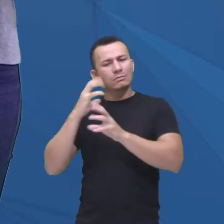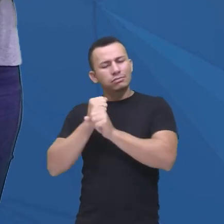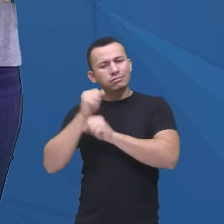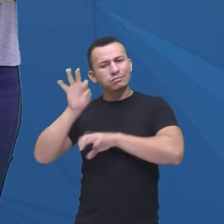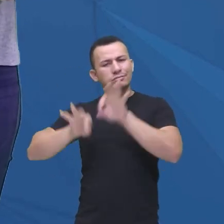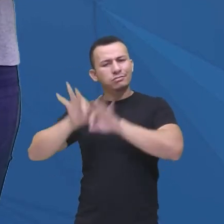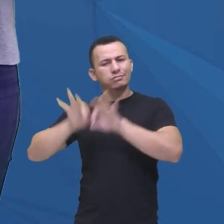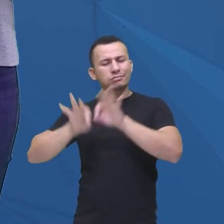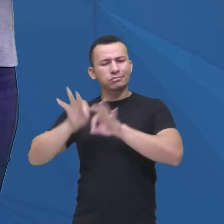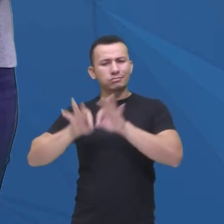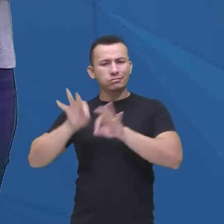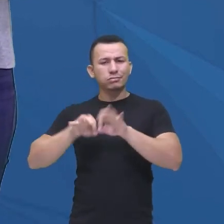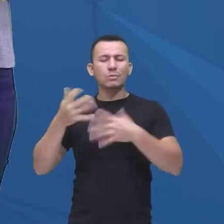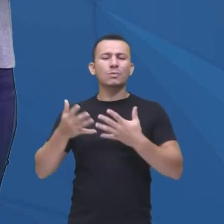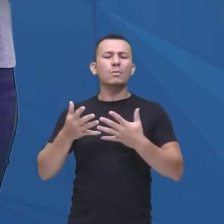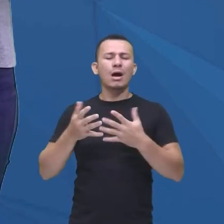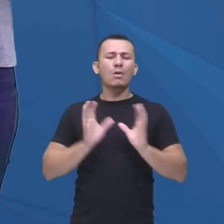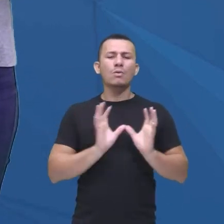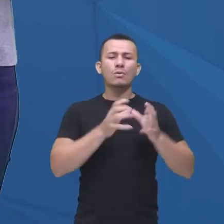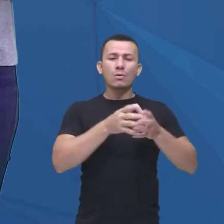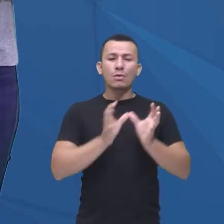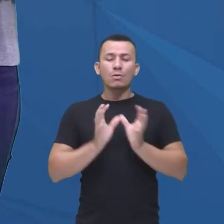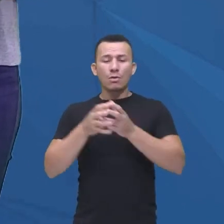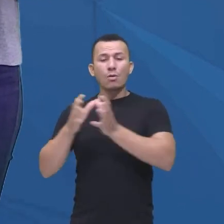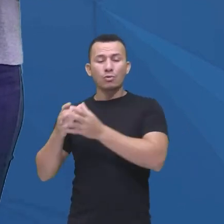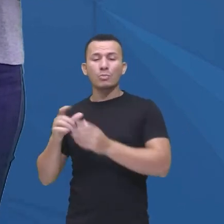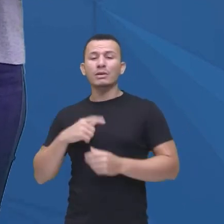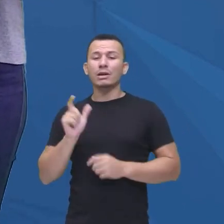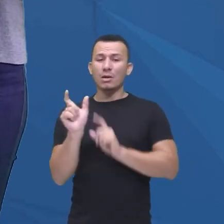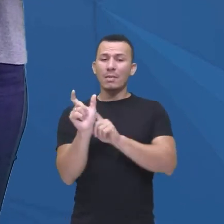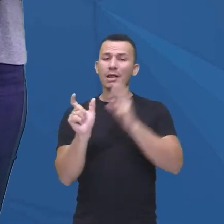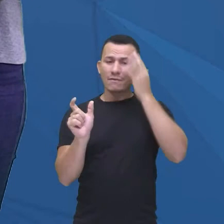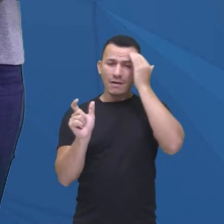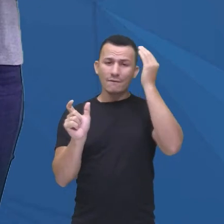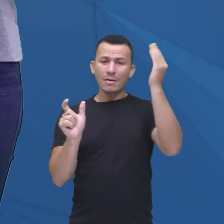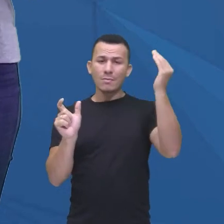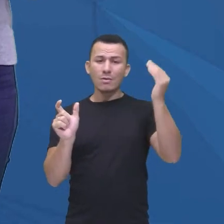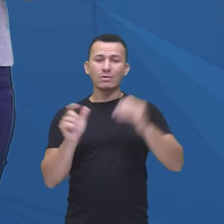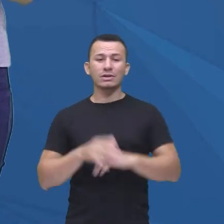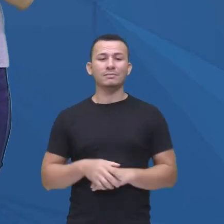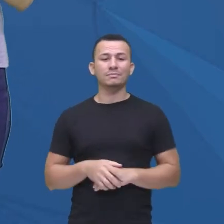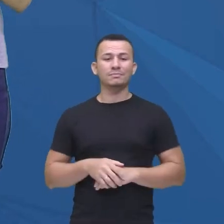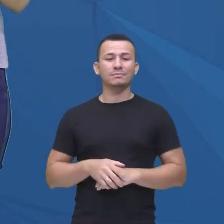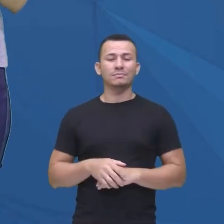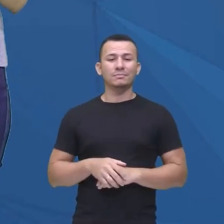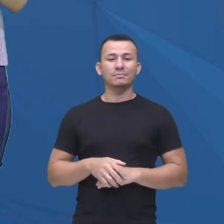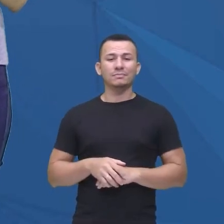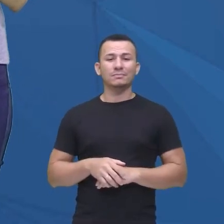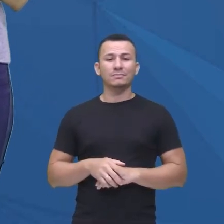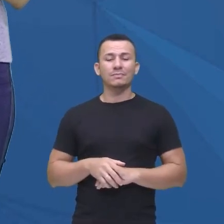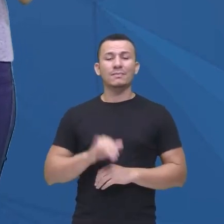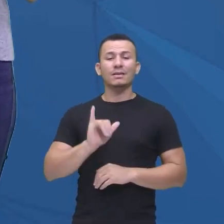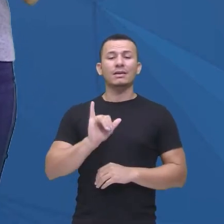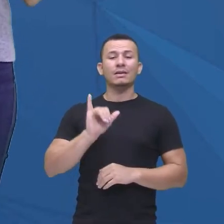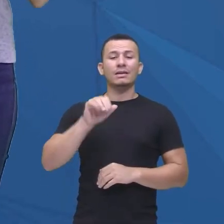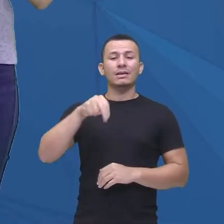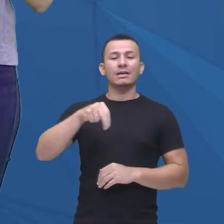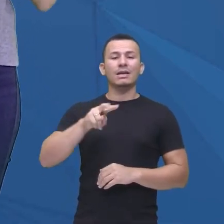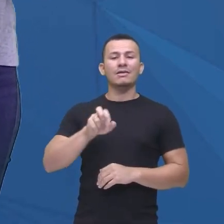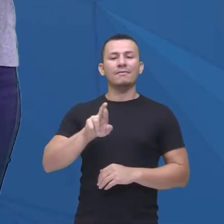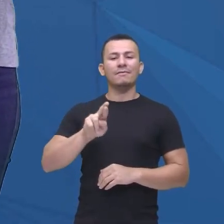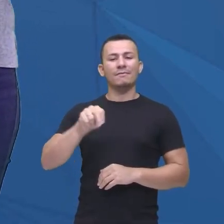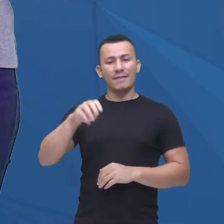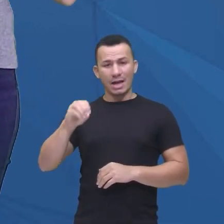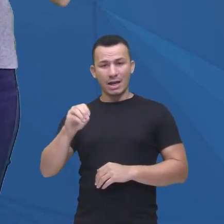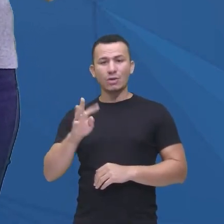qual é a casa que tem como lema, o inverno está chegando, na série de TV que a gente falou